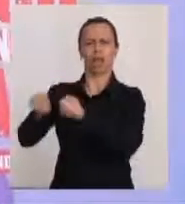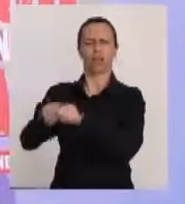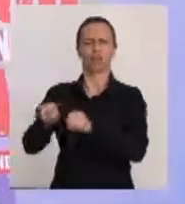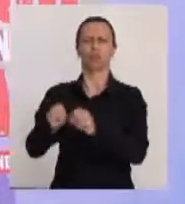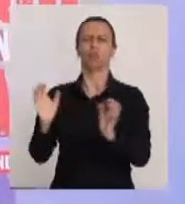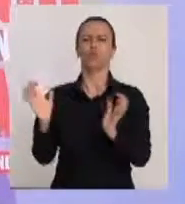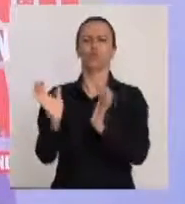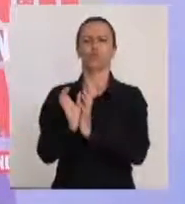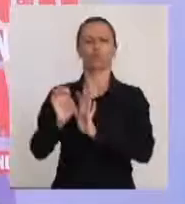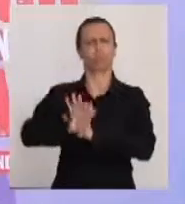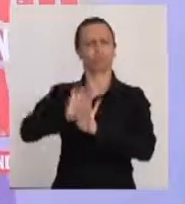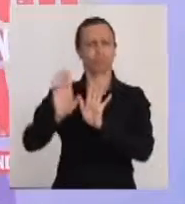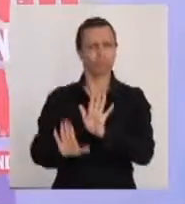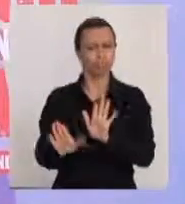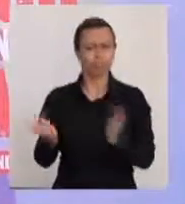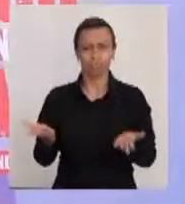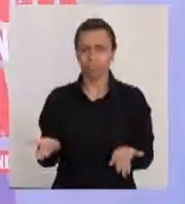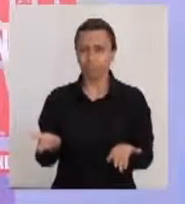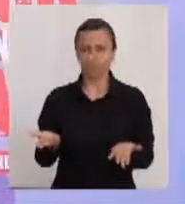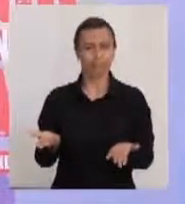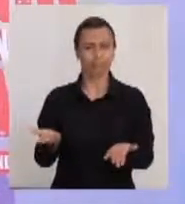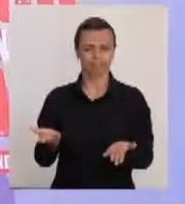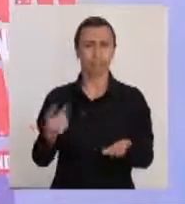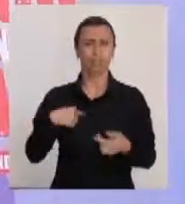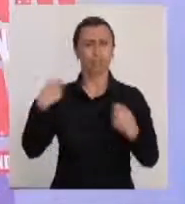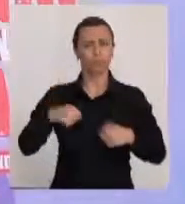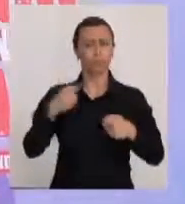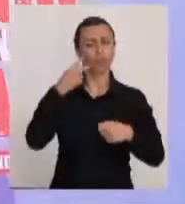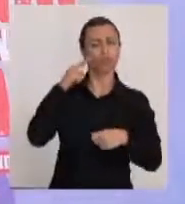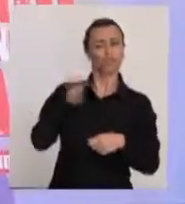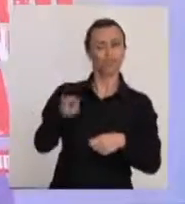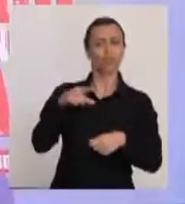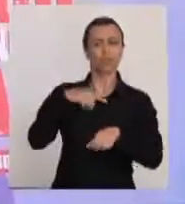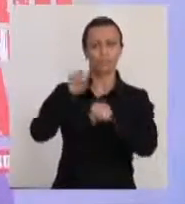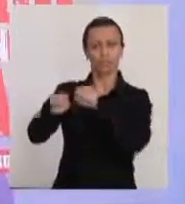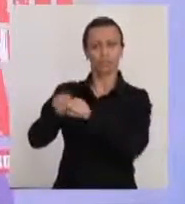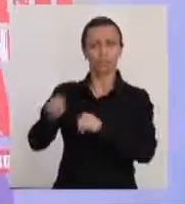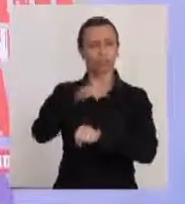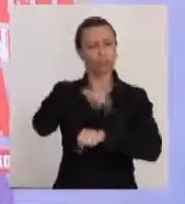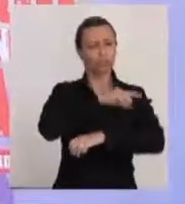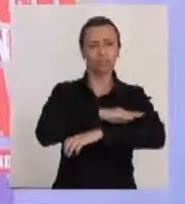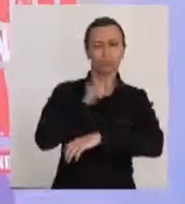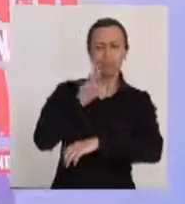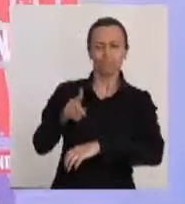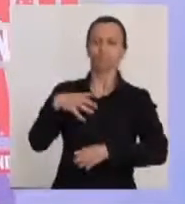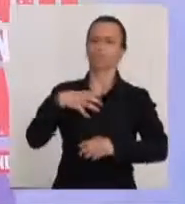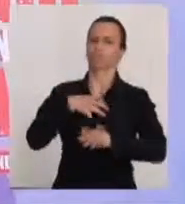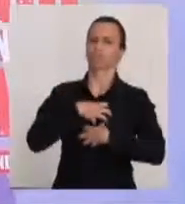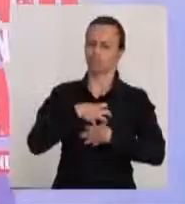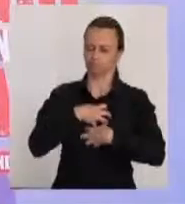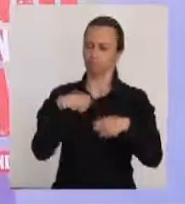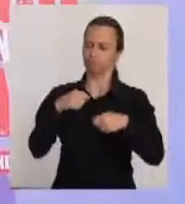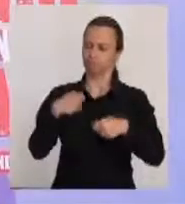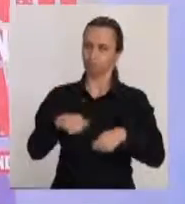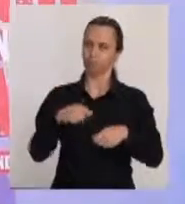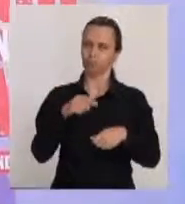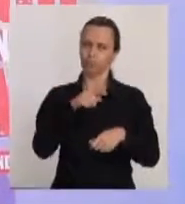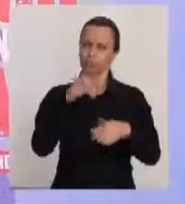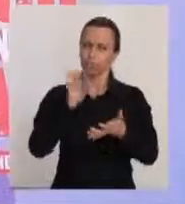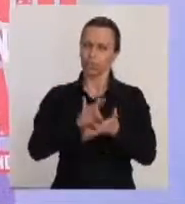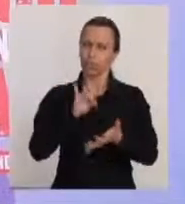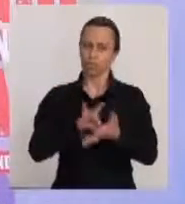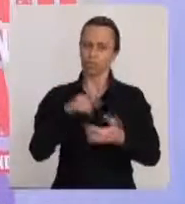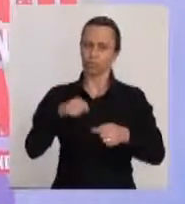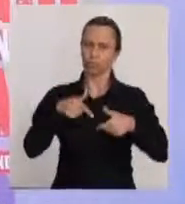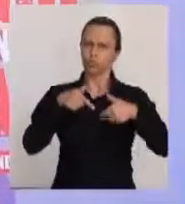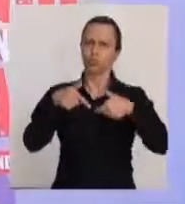país que mais mata pessoas LGBT. Então é preciso que o Ministério possa olhar para esses assassinatos com um olhar muito sensibilizado e